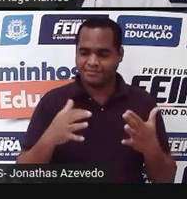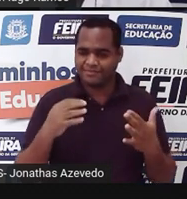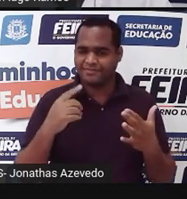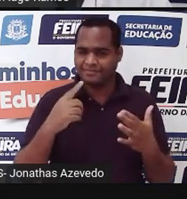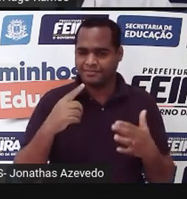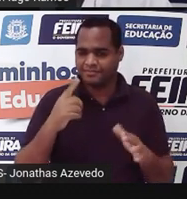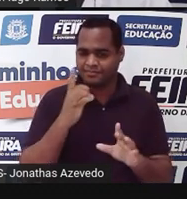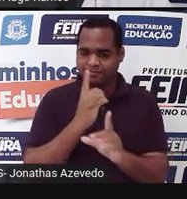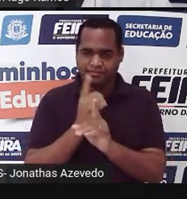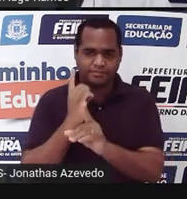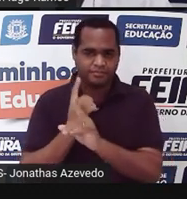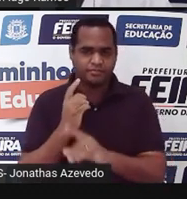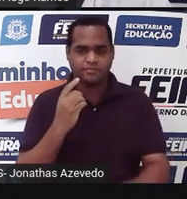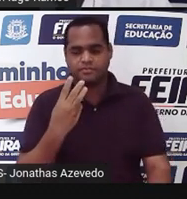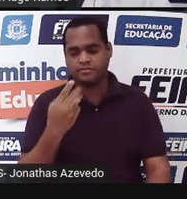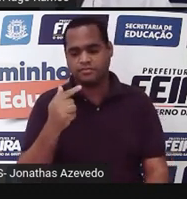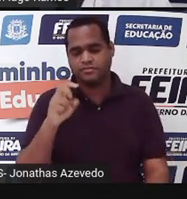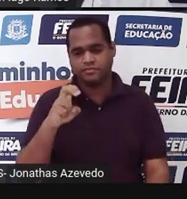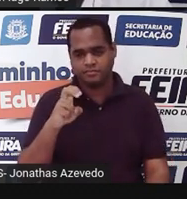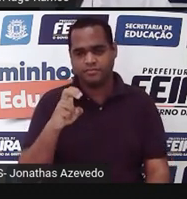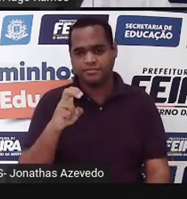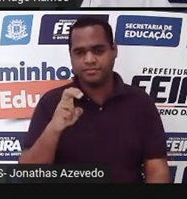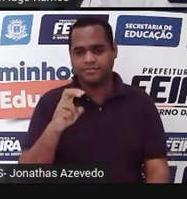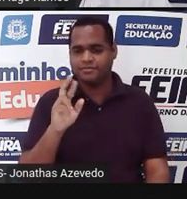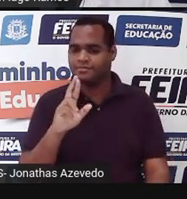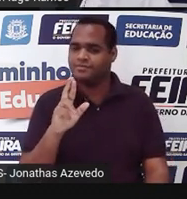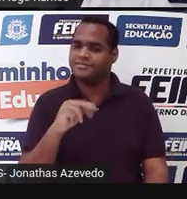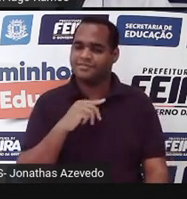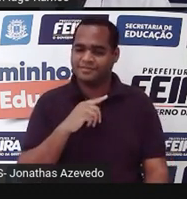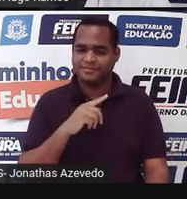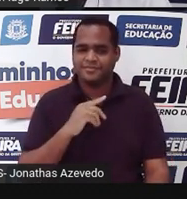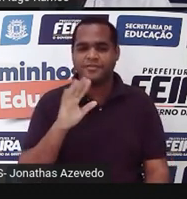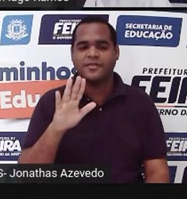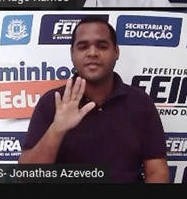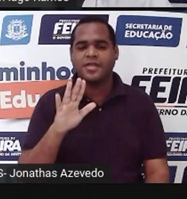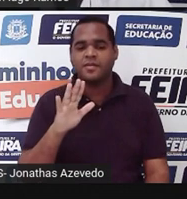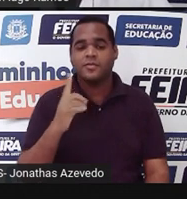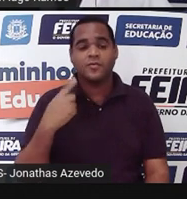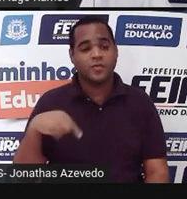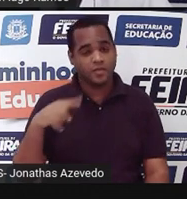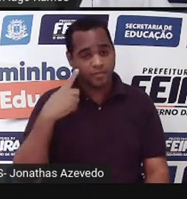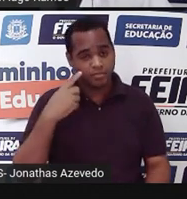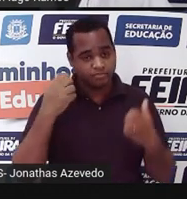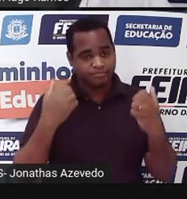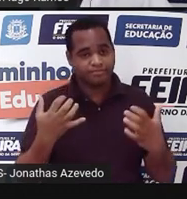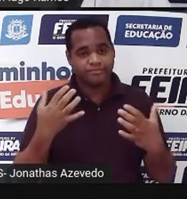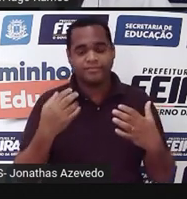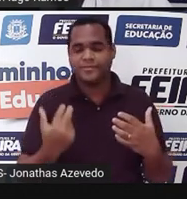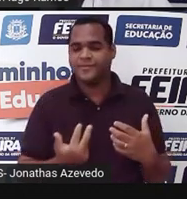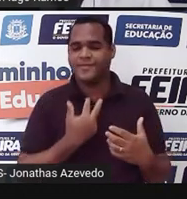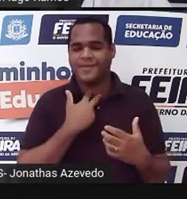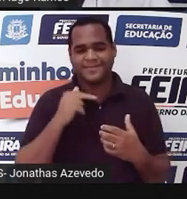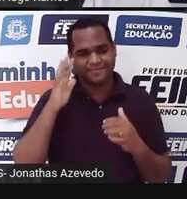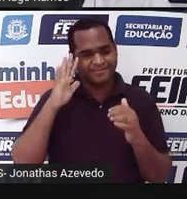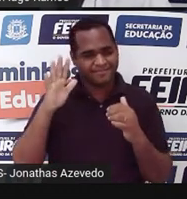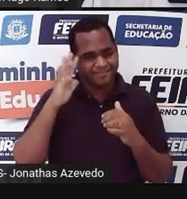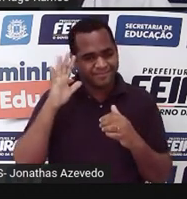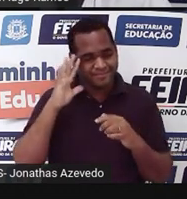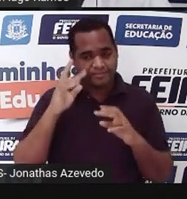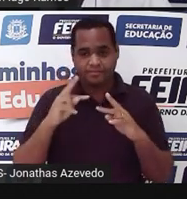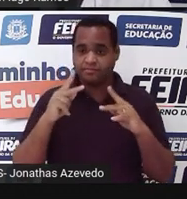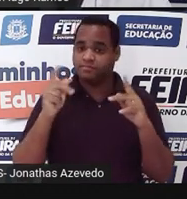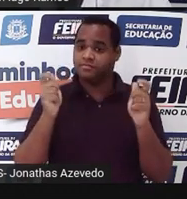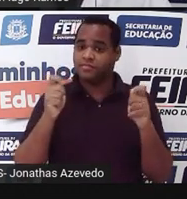375, tá? Mas, a gente viu que a gente não pode pensar que esse produto